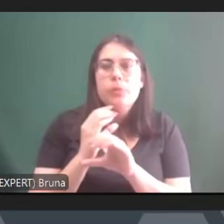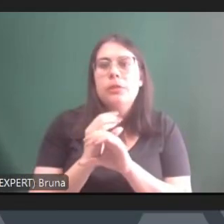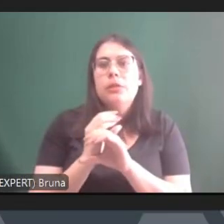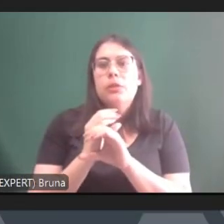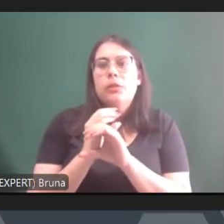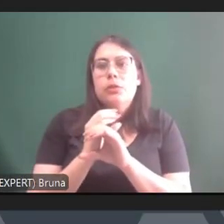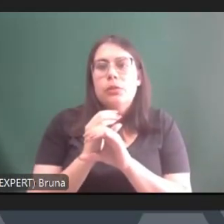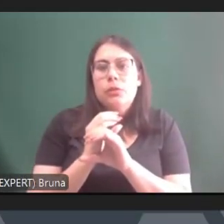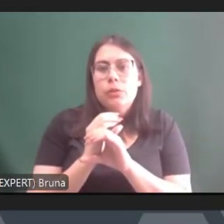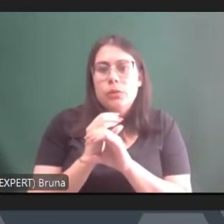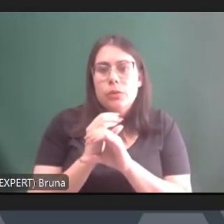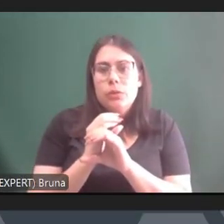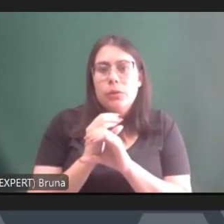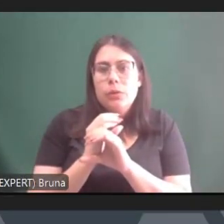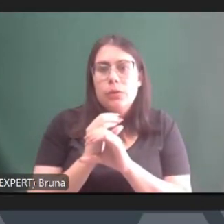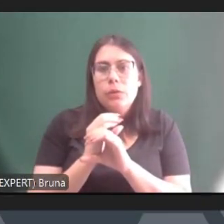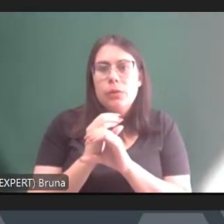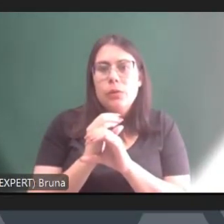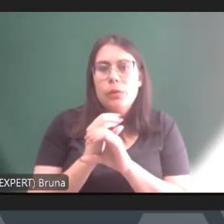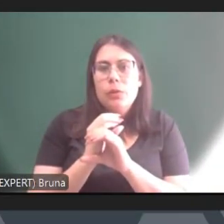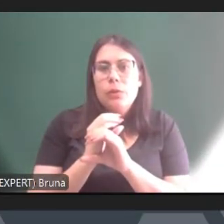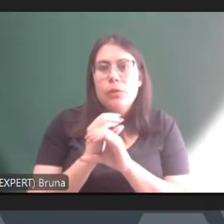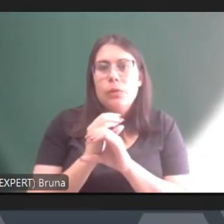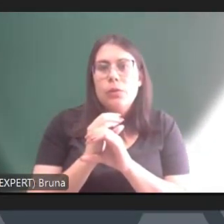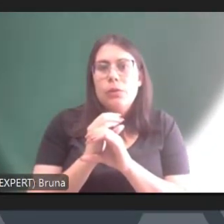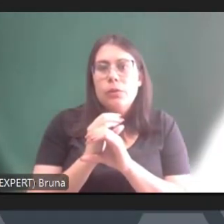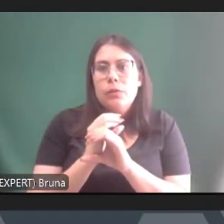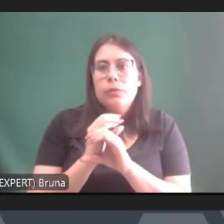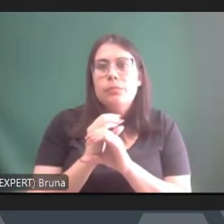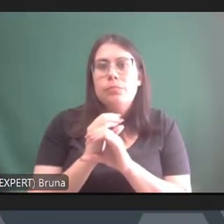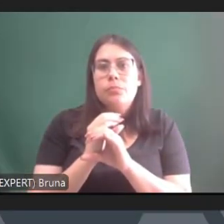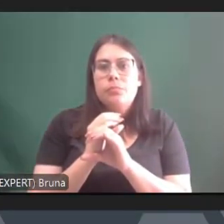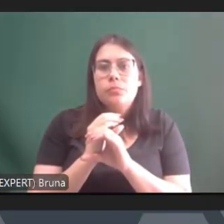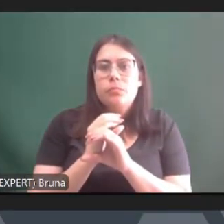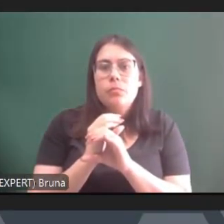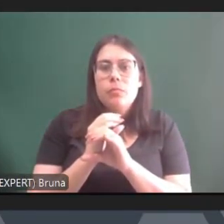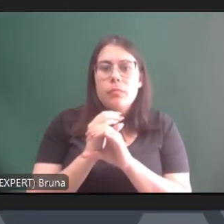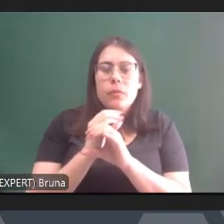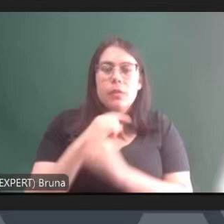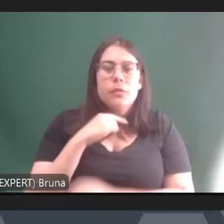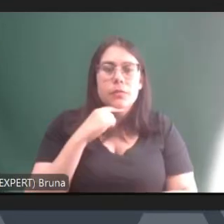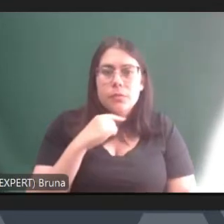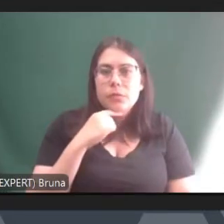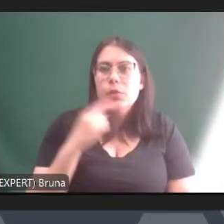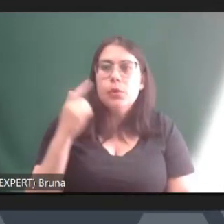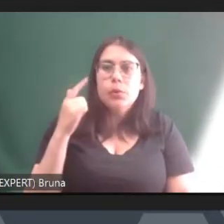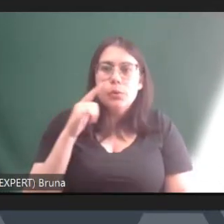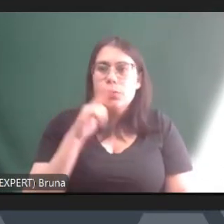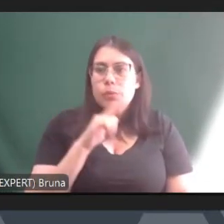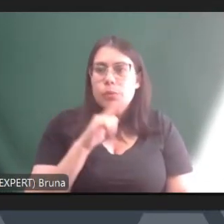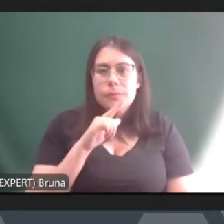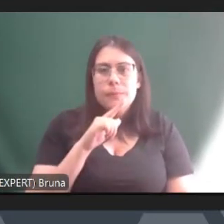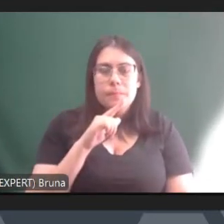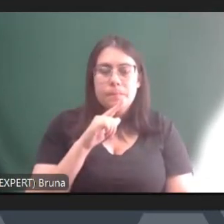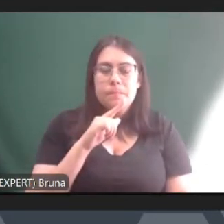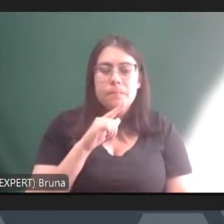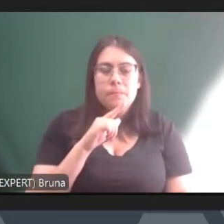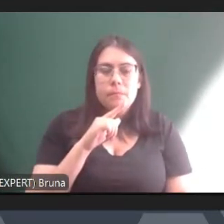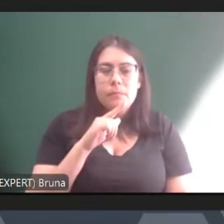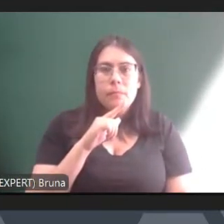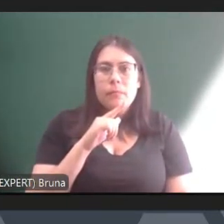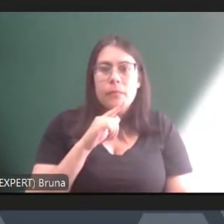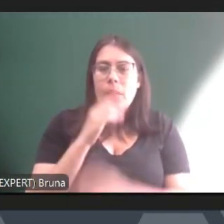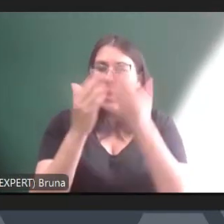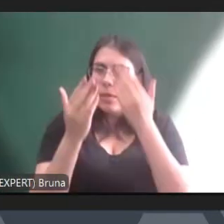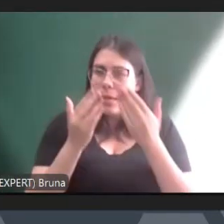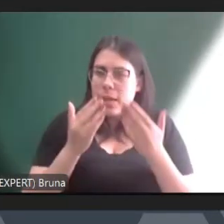reproduzem os mesmos valores eles defendem as mesmas ideologias e aí por isso que a gente tem o cenário que a gente tem e análise que você